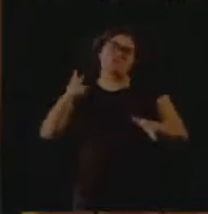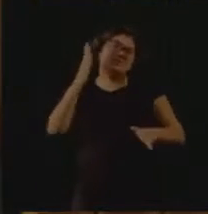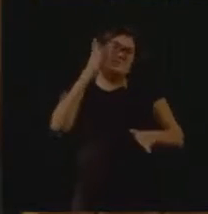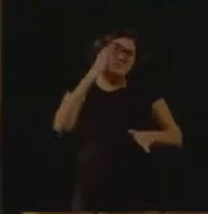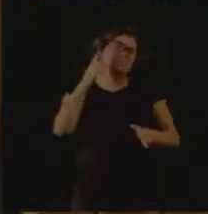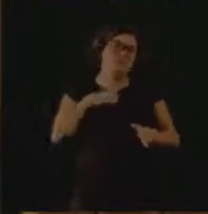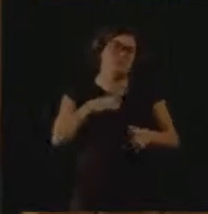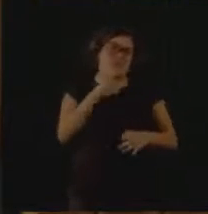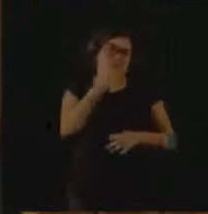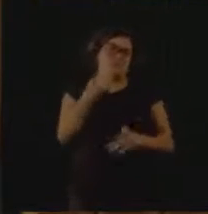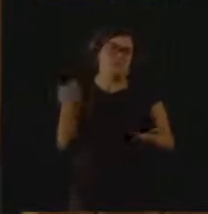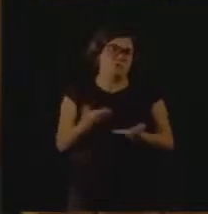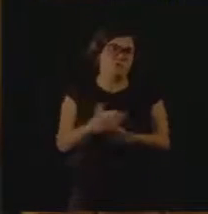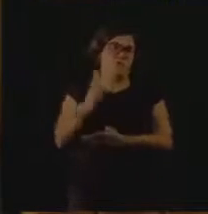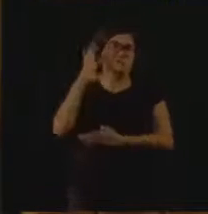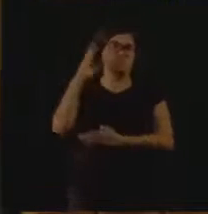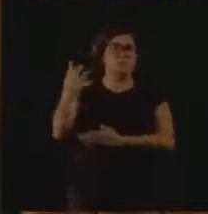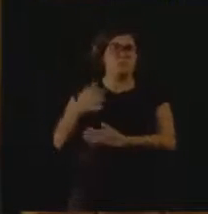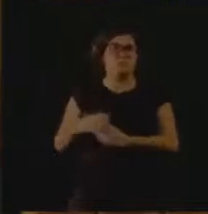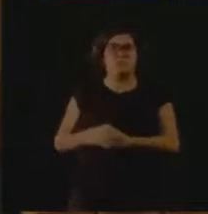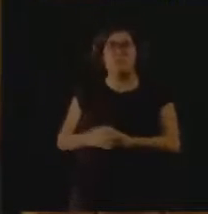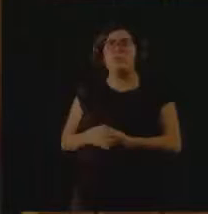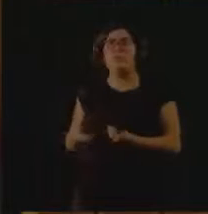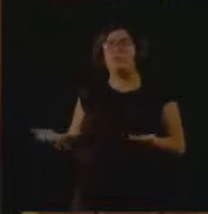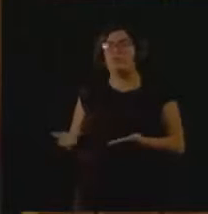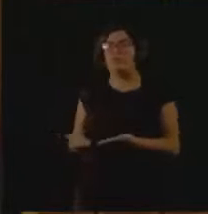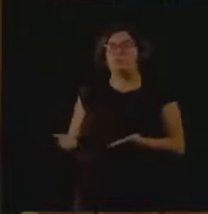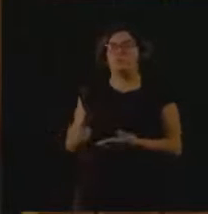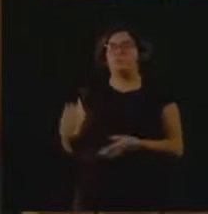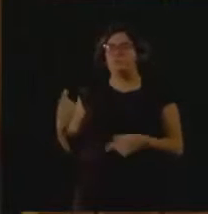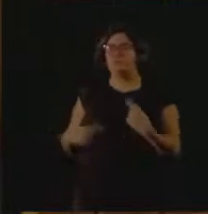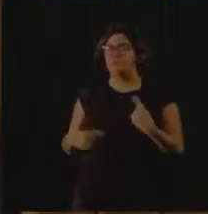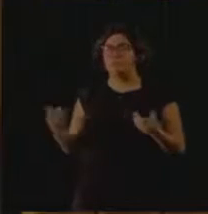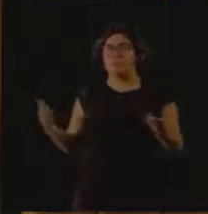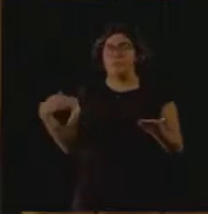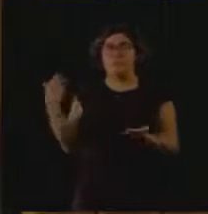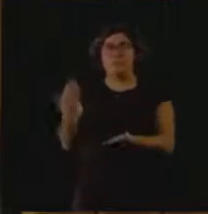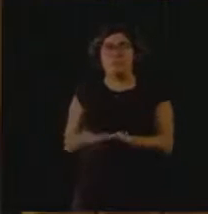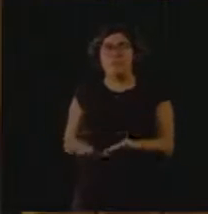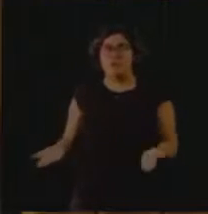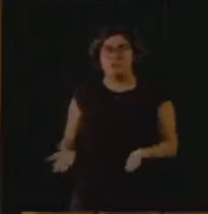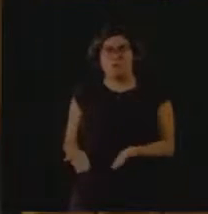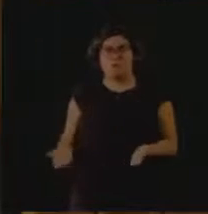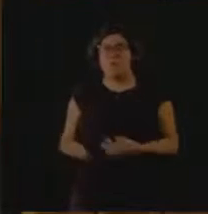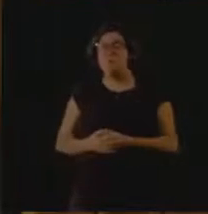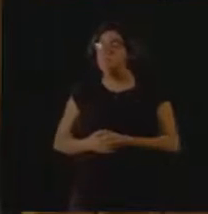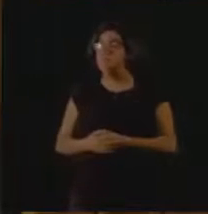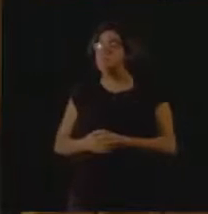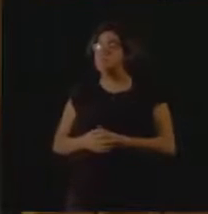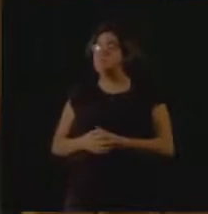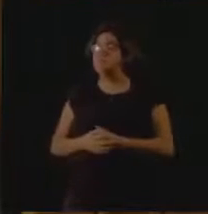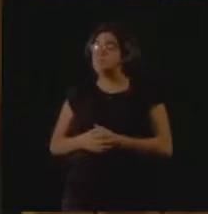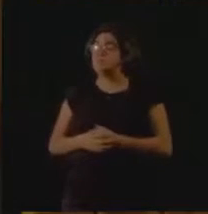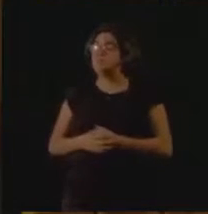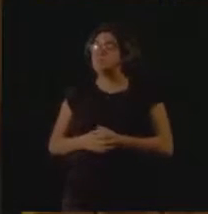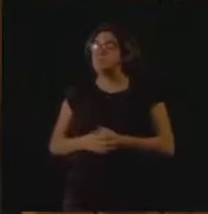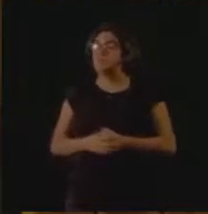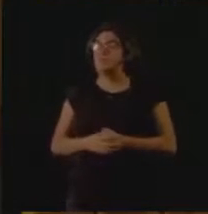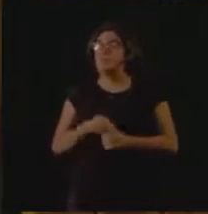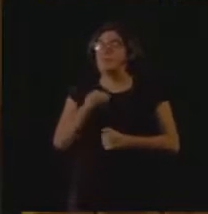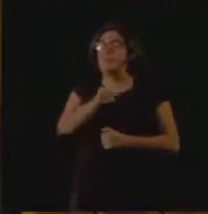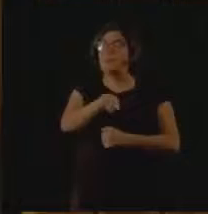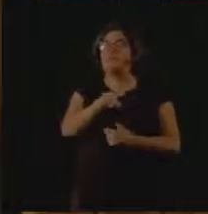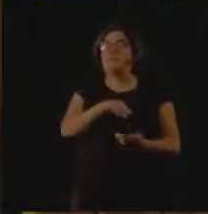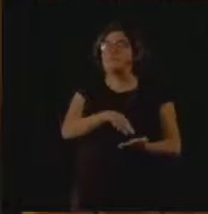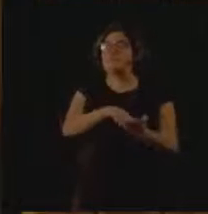Os mutirões são muito importantes, eu faço até hoje, mas a gente precisa partir para as soluções. E aí foi ele que me